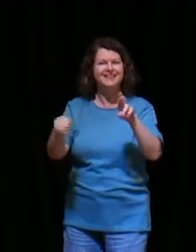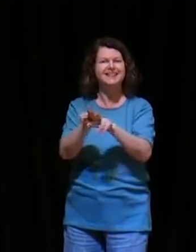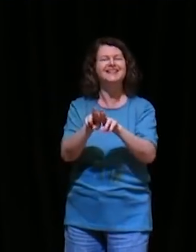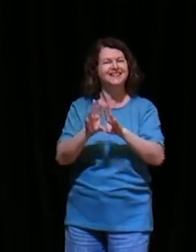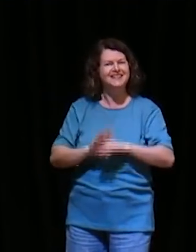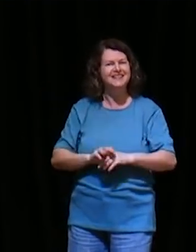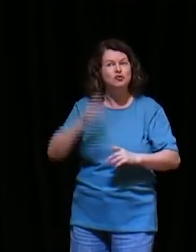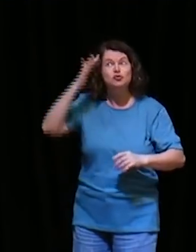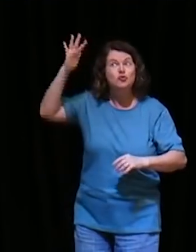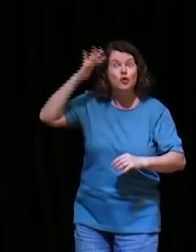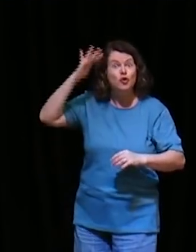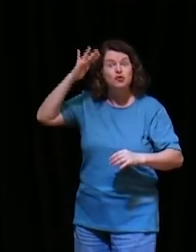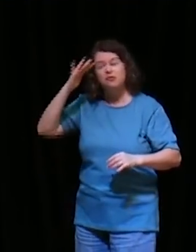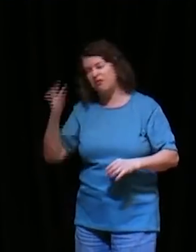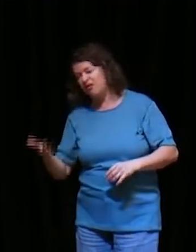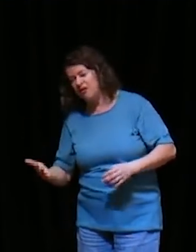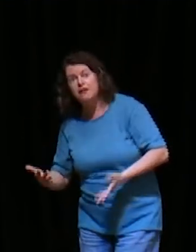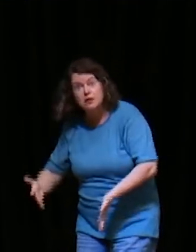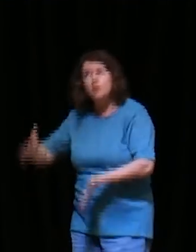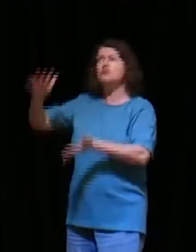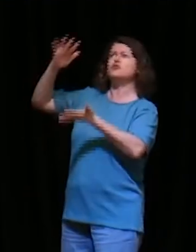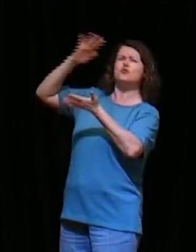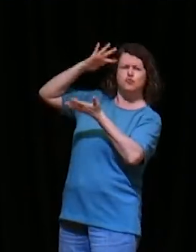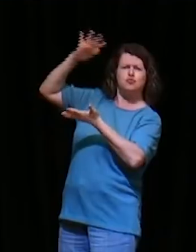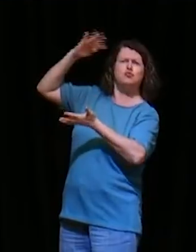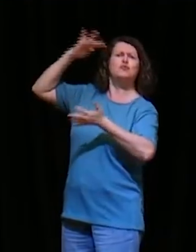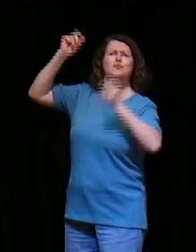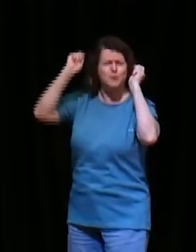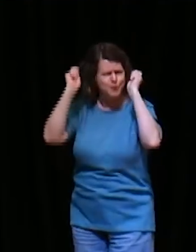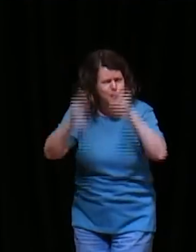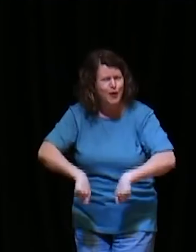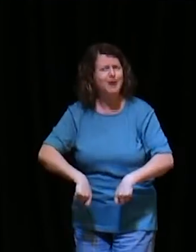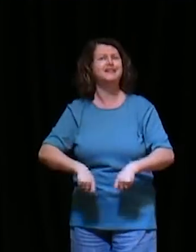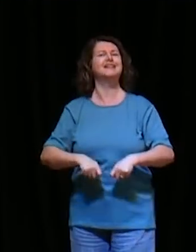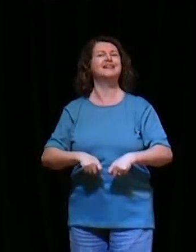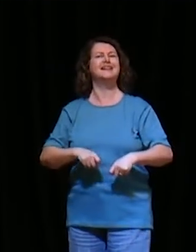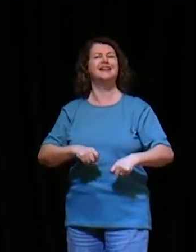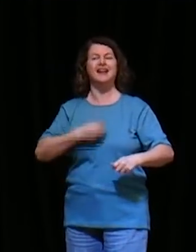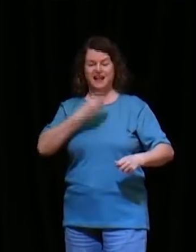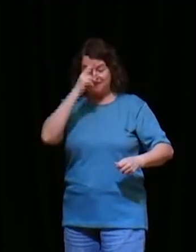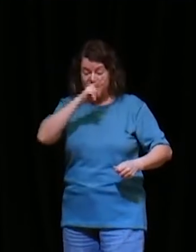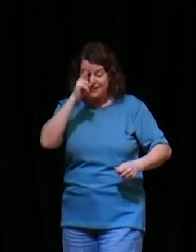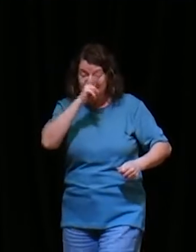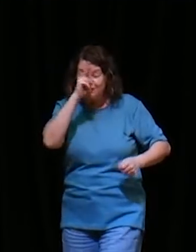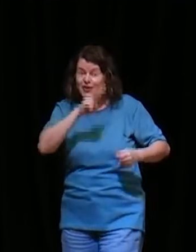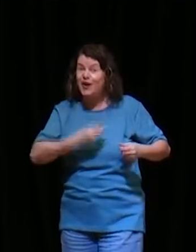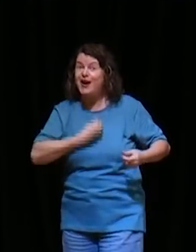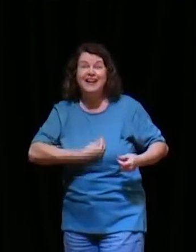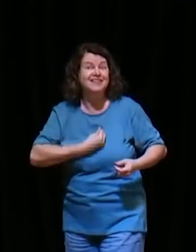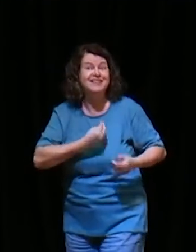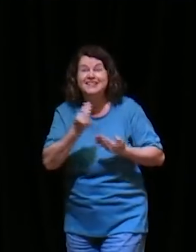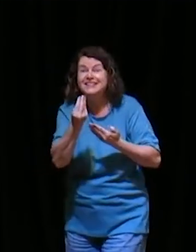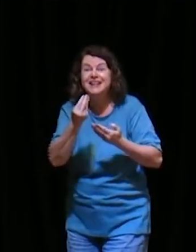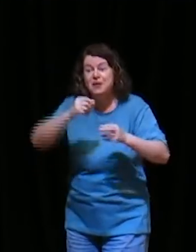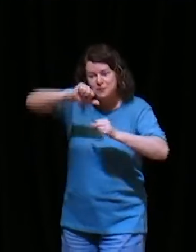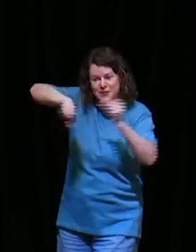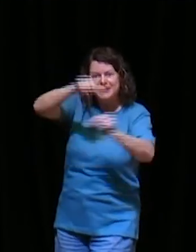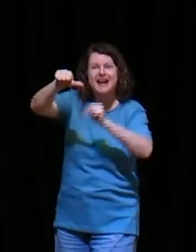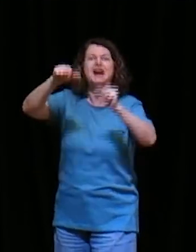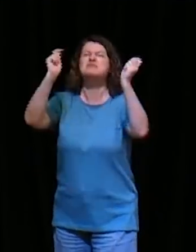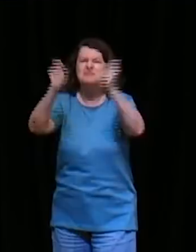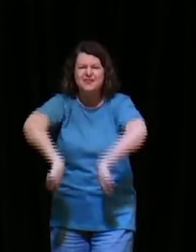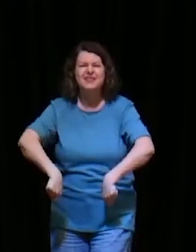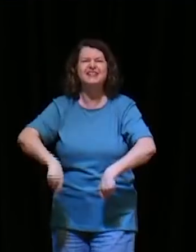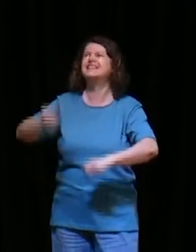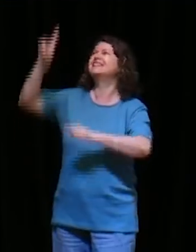meus sonhos, podem ser ressuscitados, podem, a minha história, pode recomeçar, pode, porque é uma, resposta do